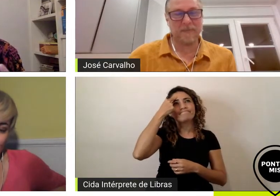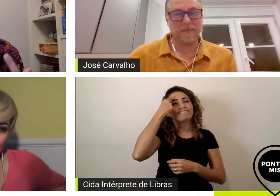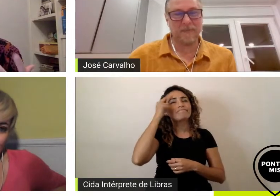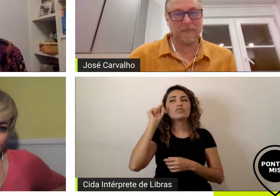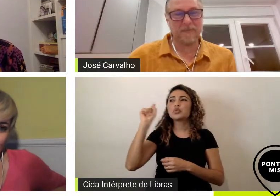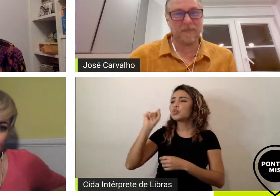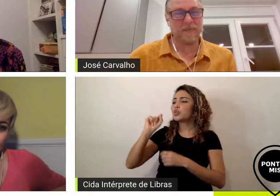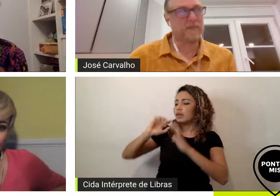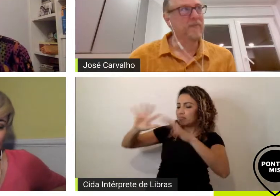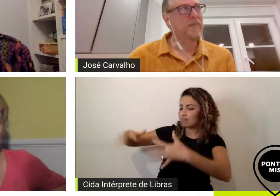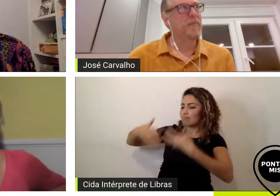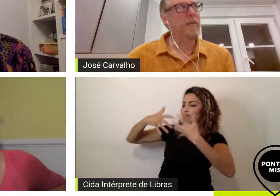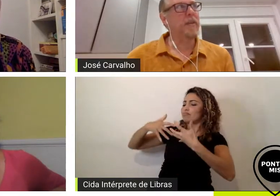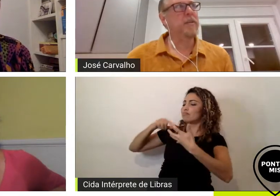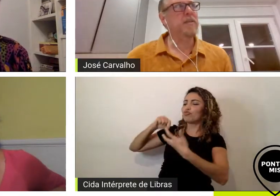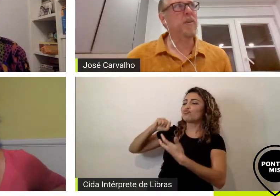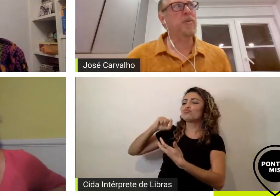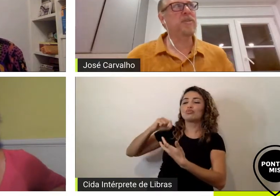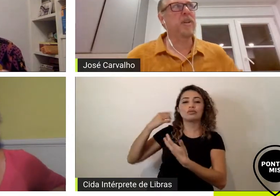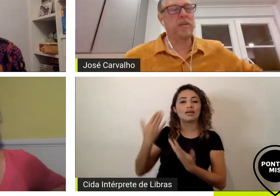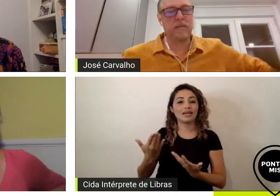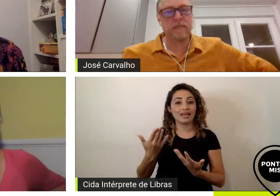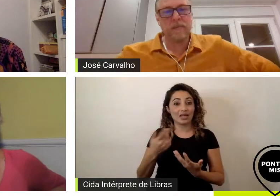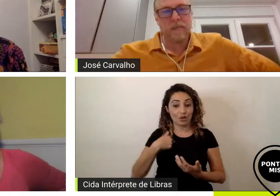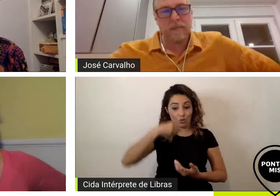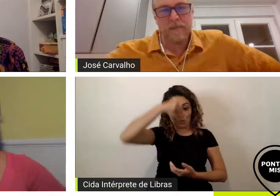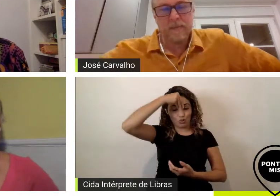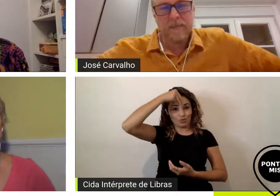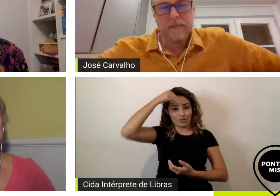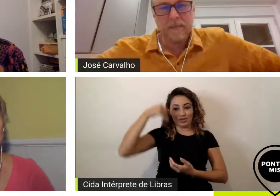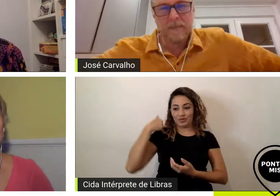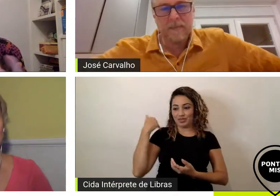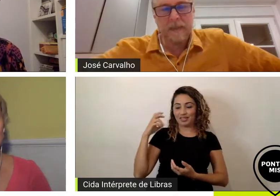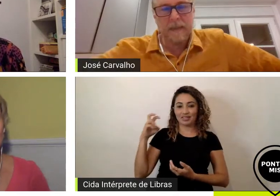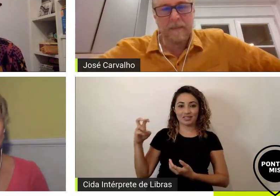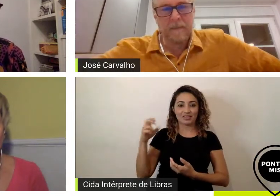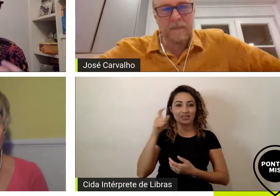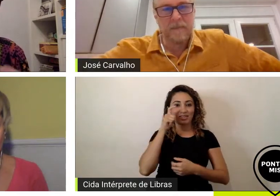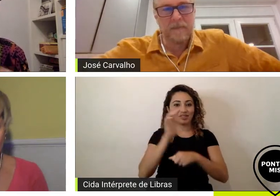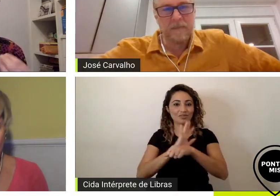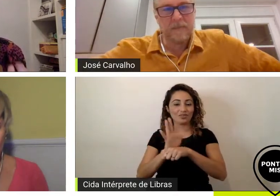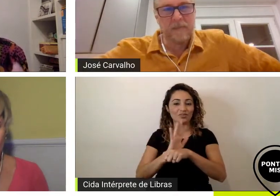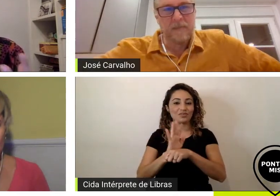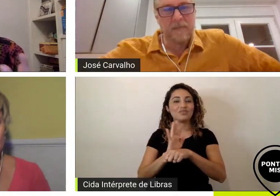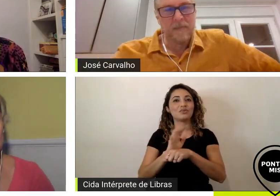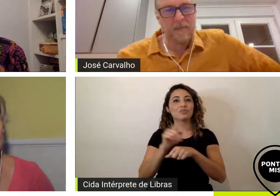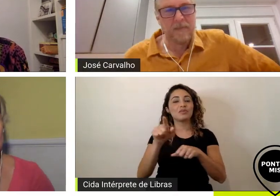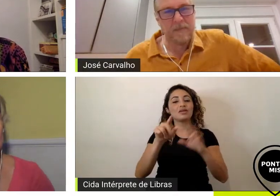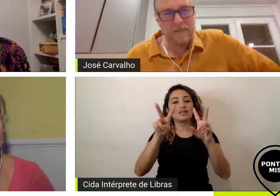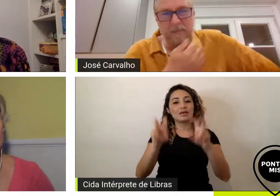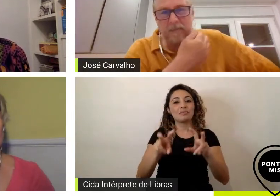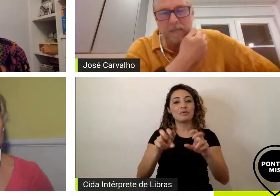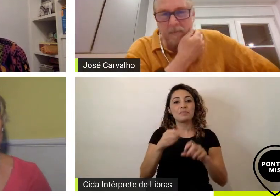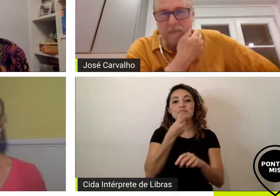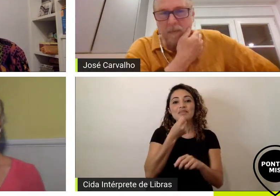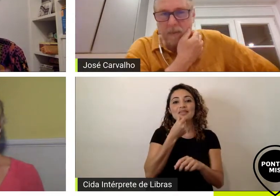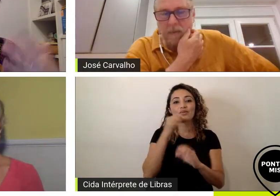oportunidade de assistir com meu sobrinho de 5 anos o Menino e o Mundo e foi incrível ver a reação dele